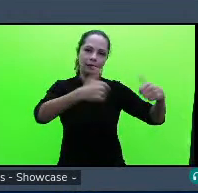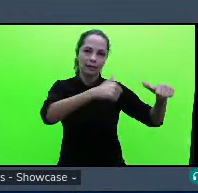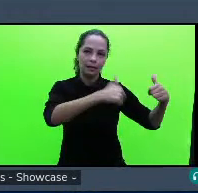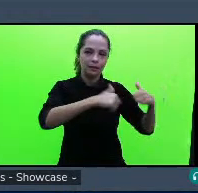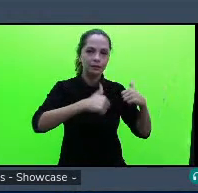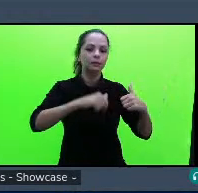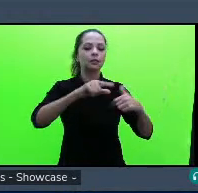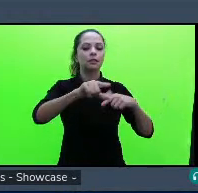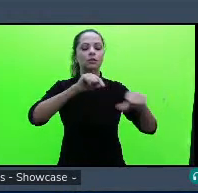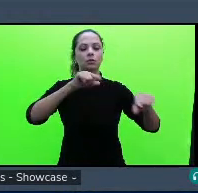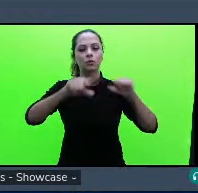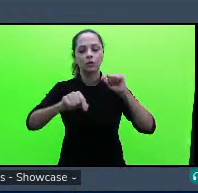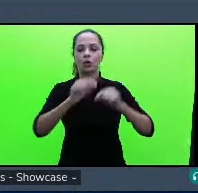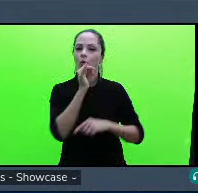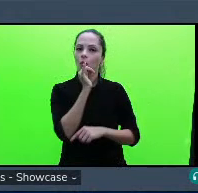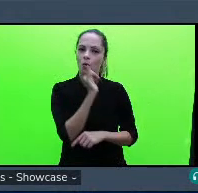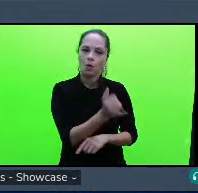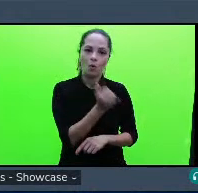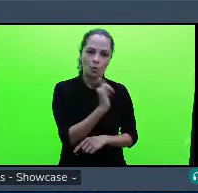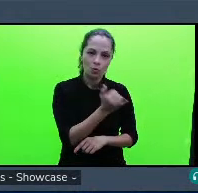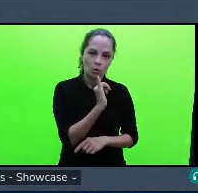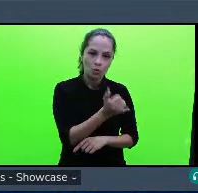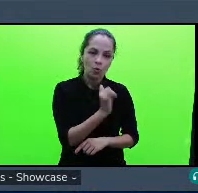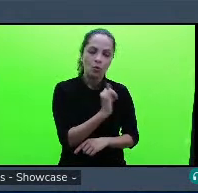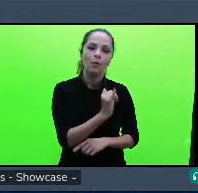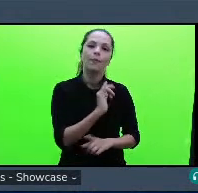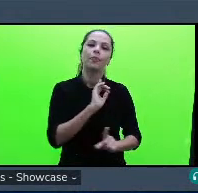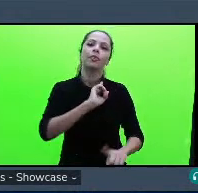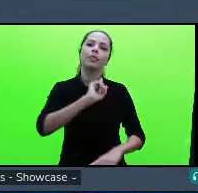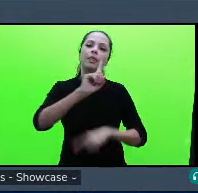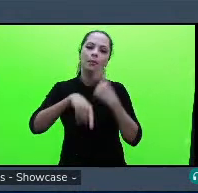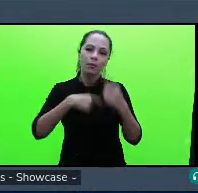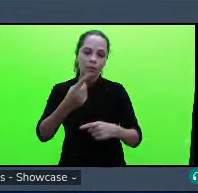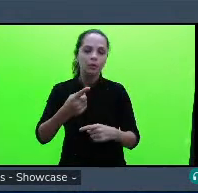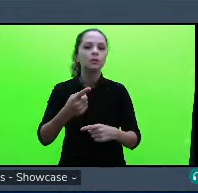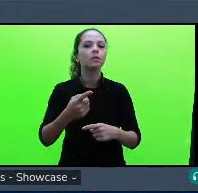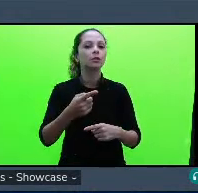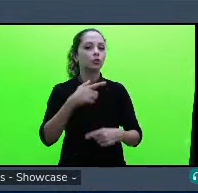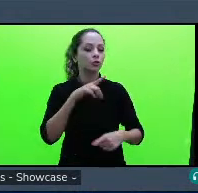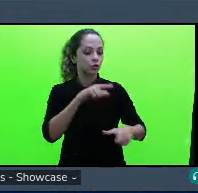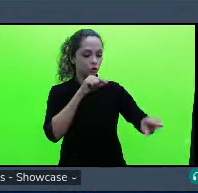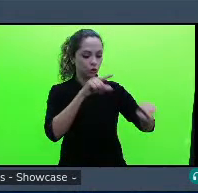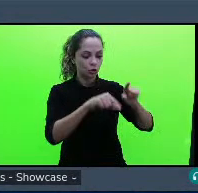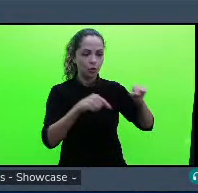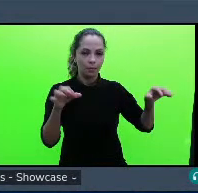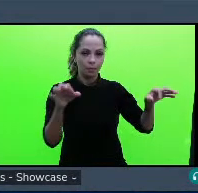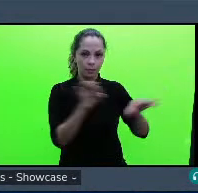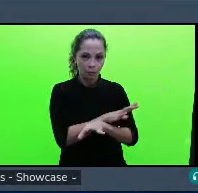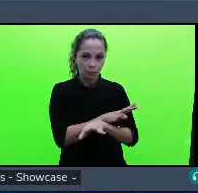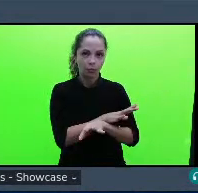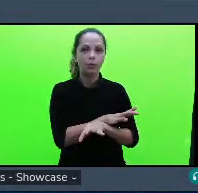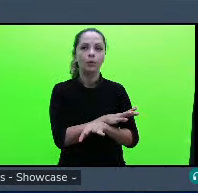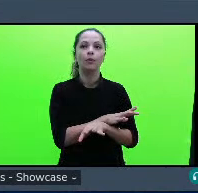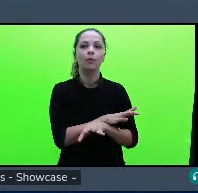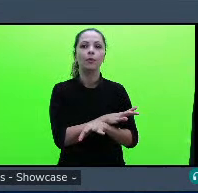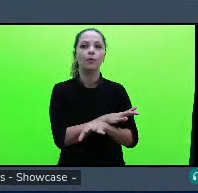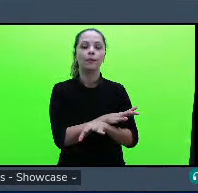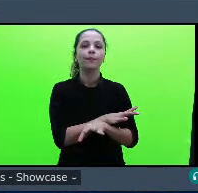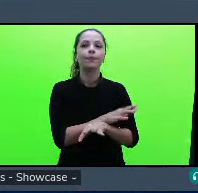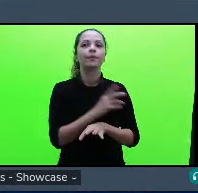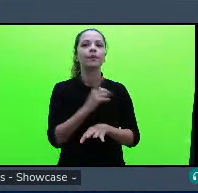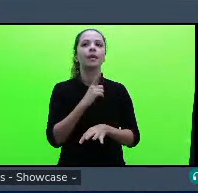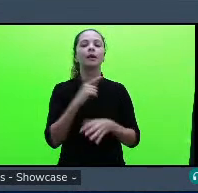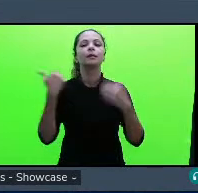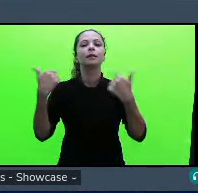contos para depois ao selecionar fazer com que o trabalho fosse mais